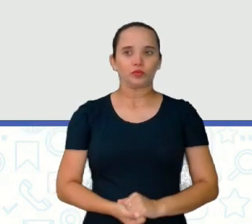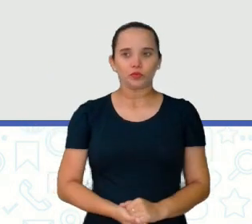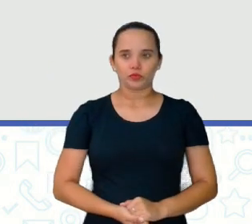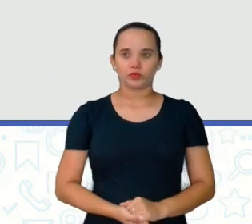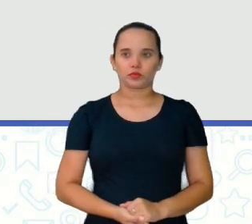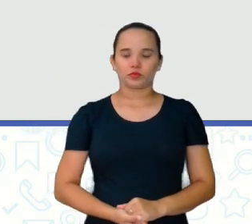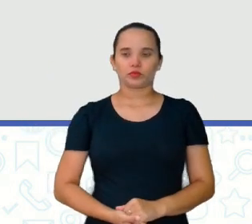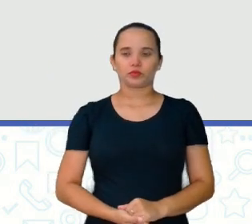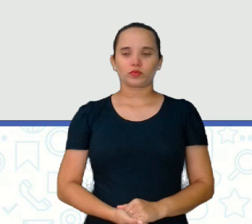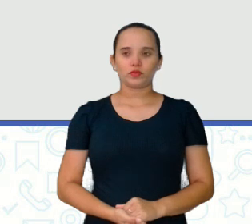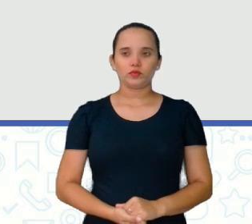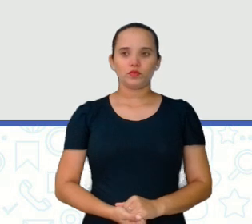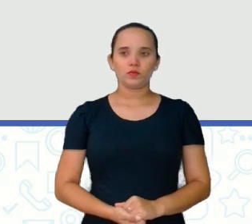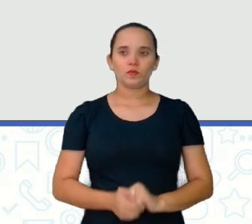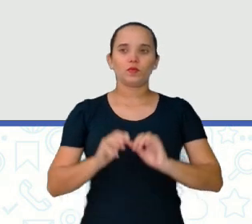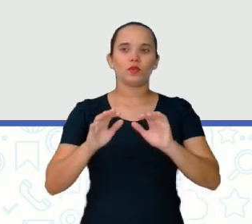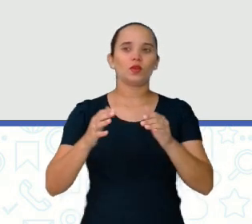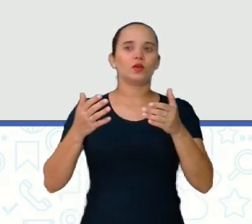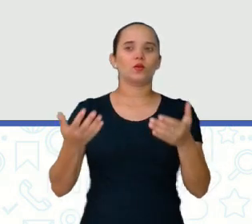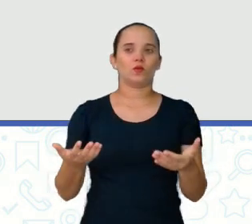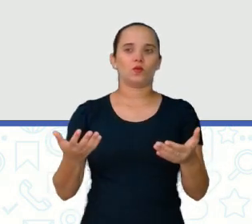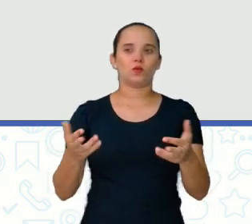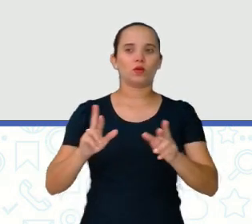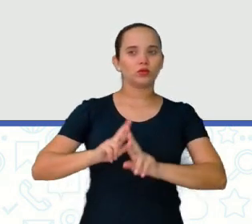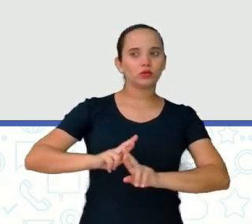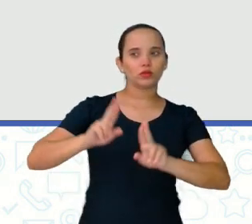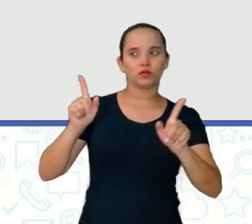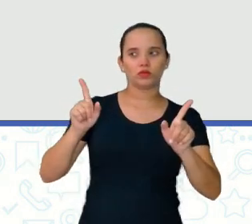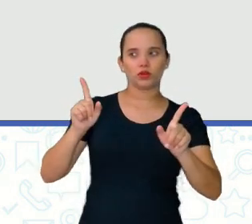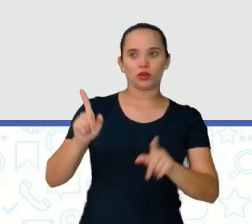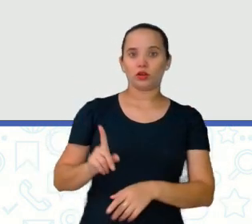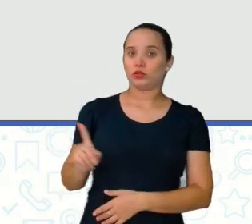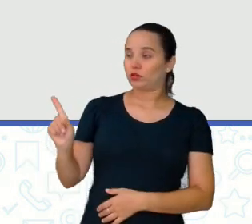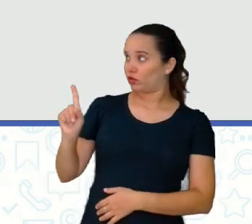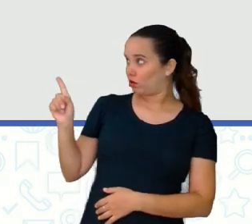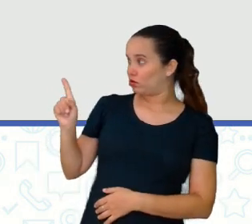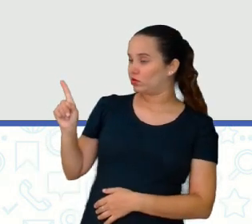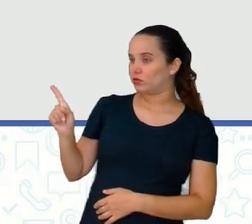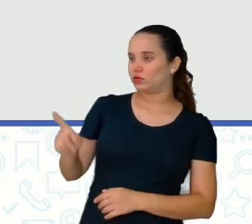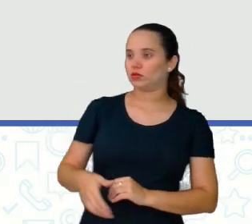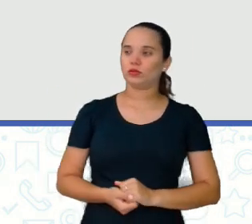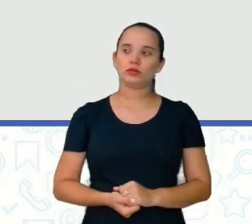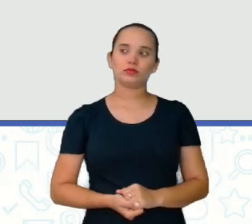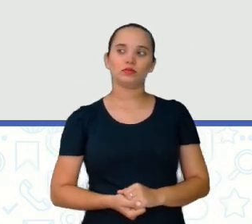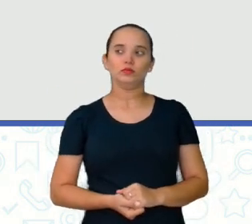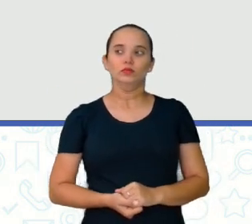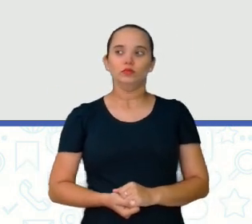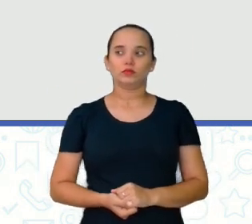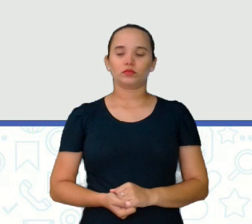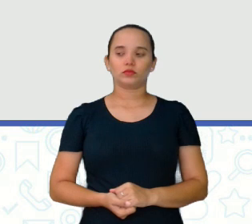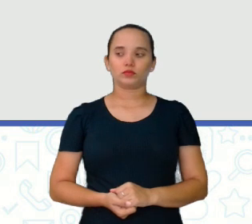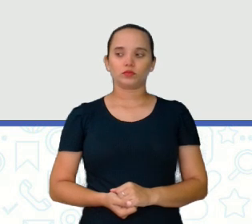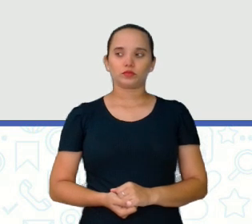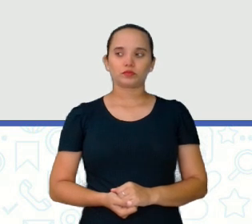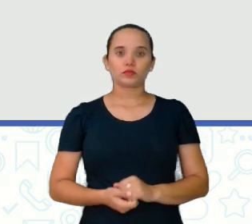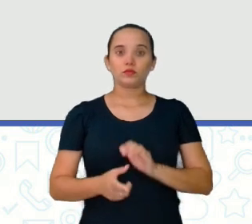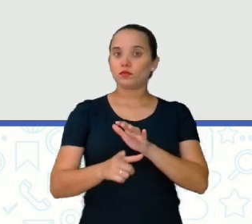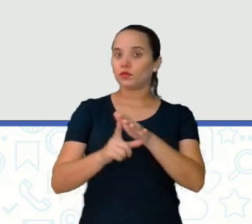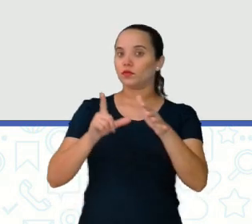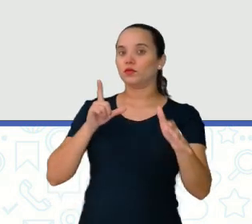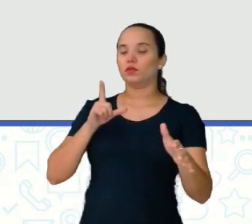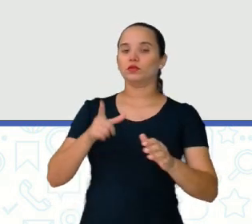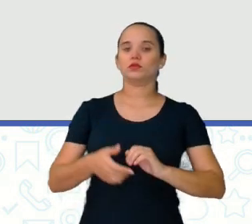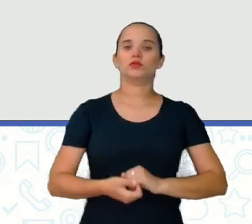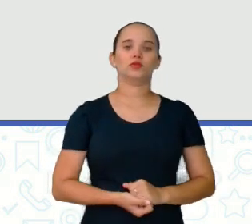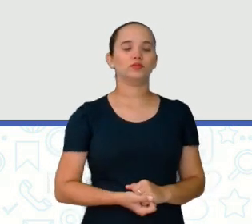outro. Qual é a diferença deste daí para o anterior?